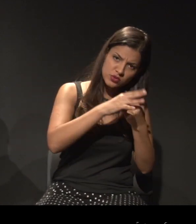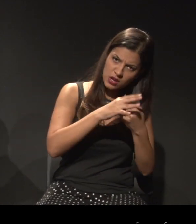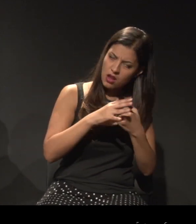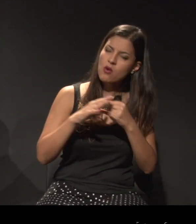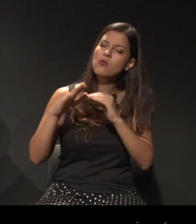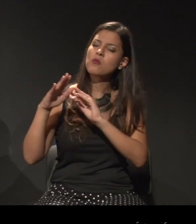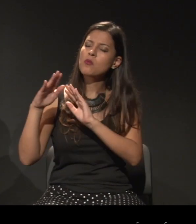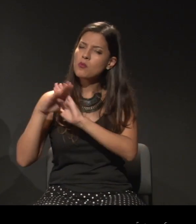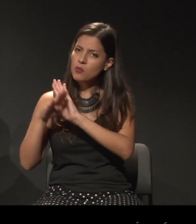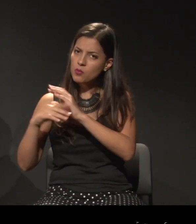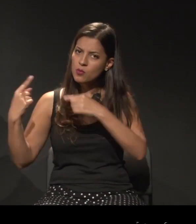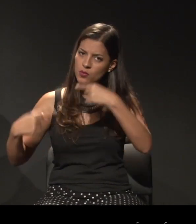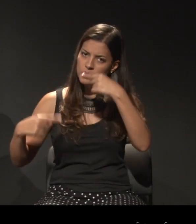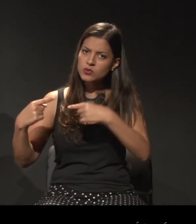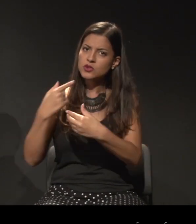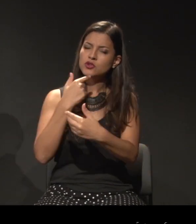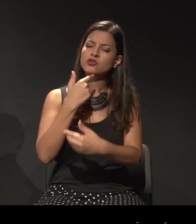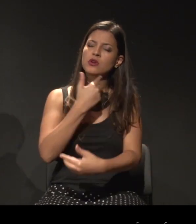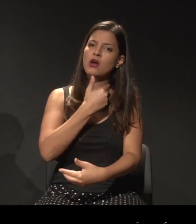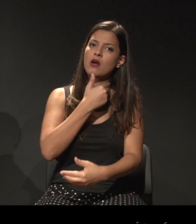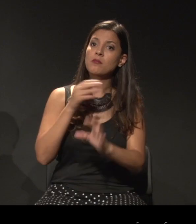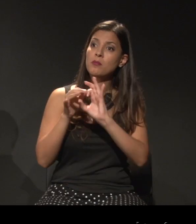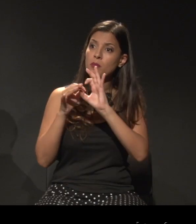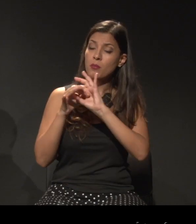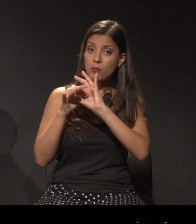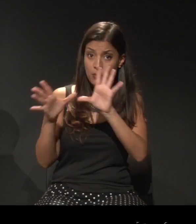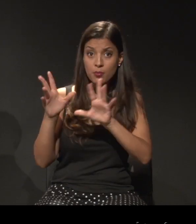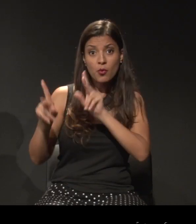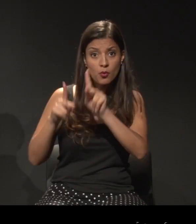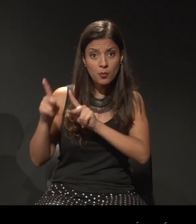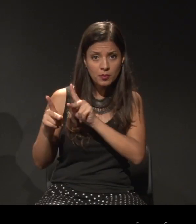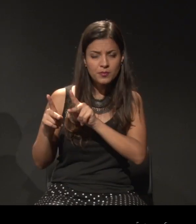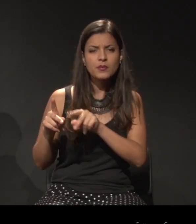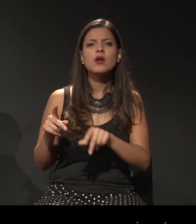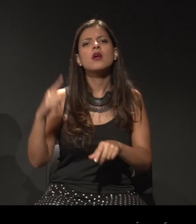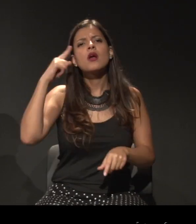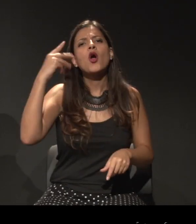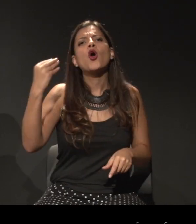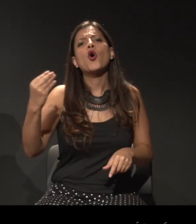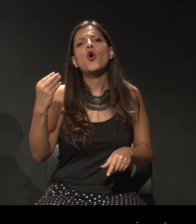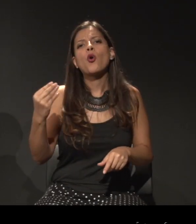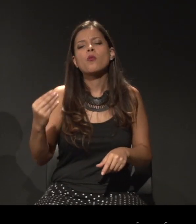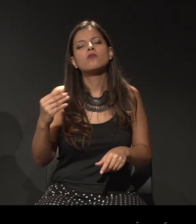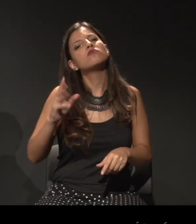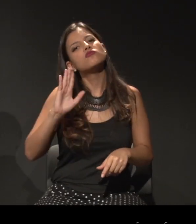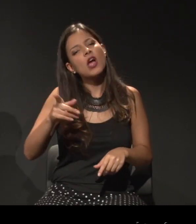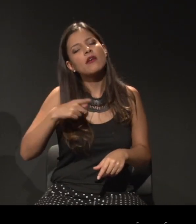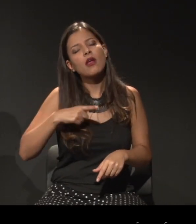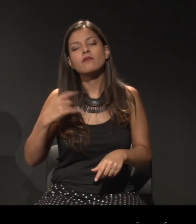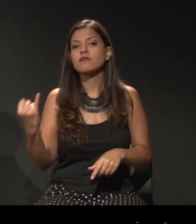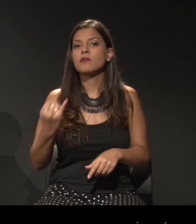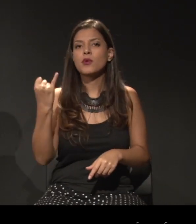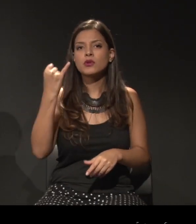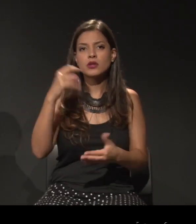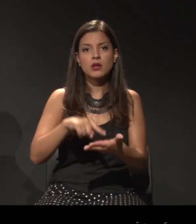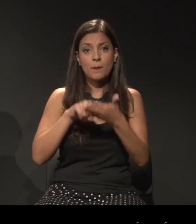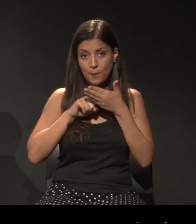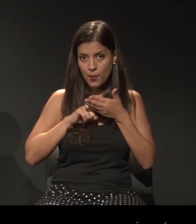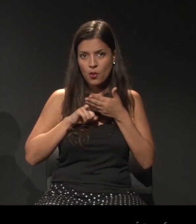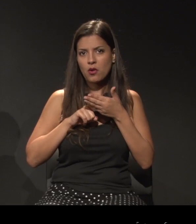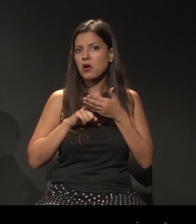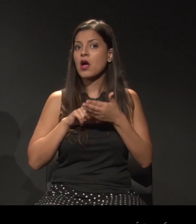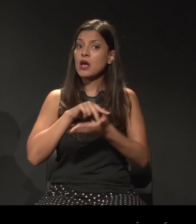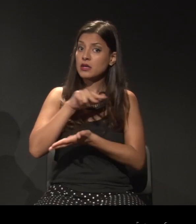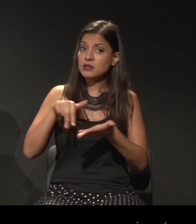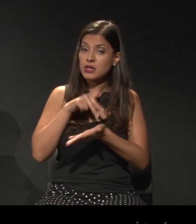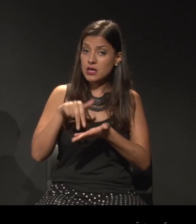públicas. o que, além da discussão, que já se mostra de fundamental importância para a dança, e não somente para